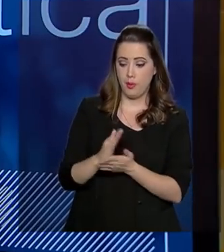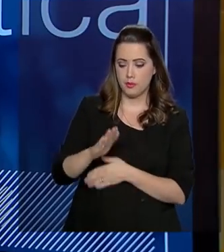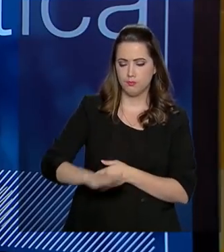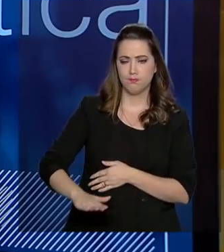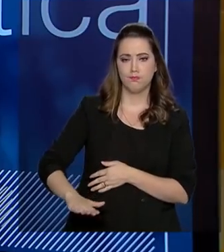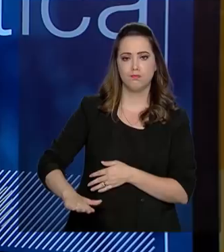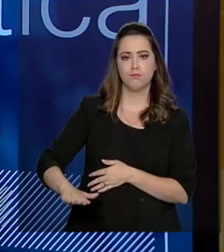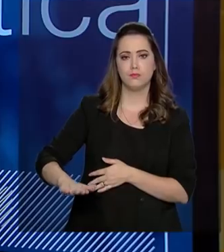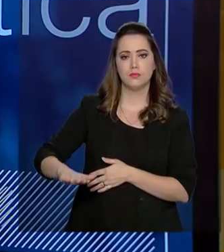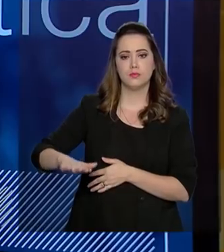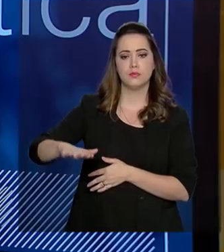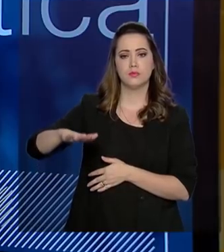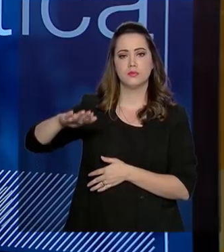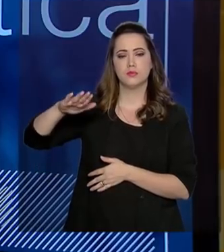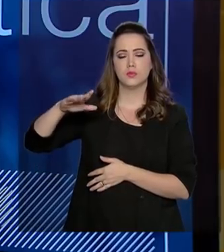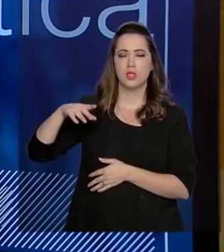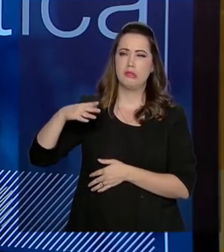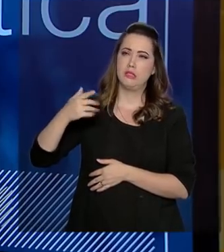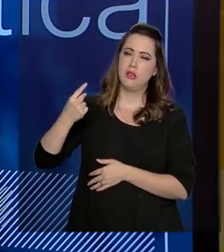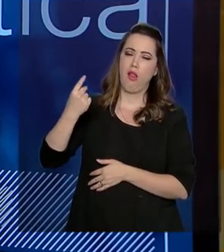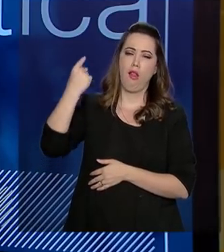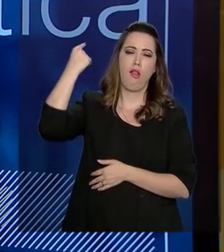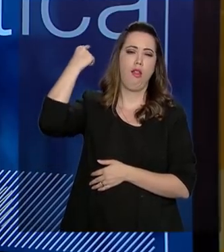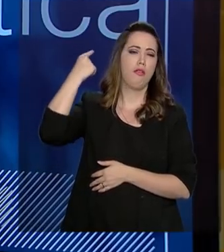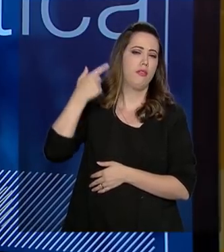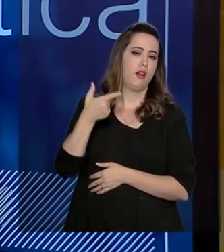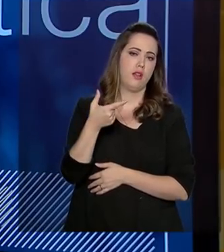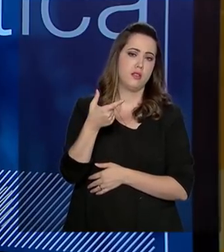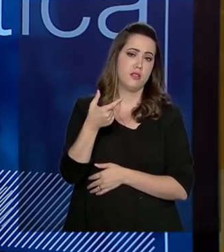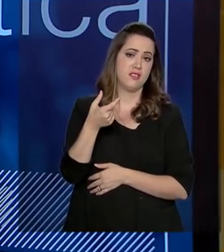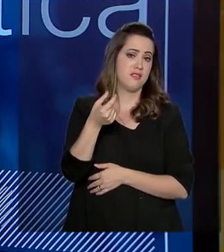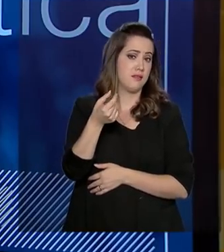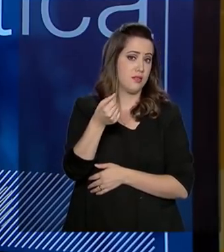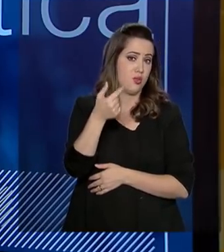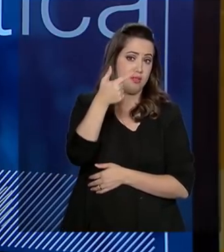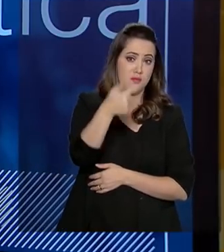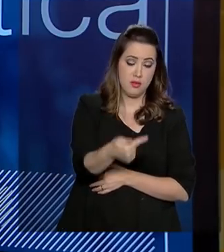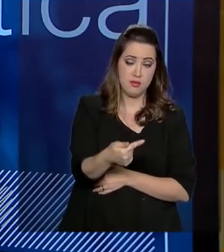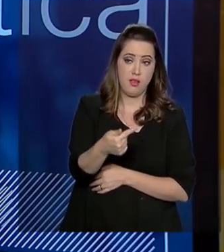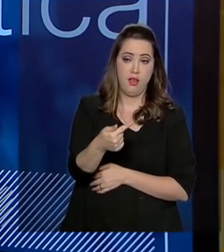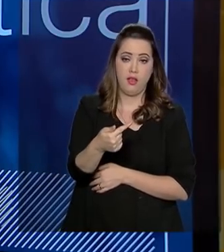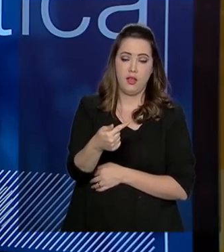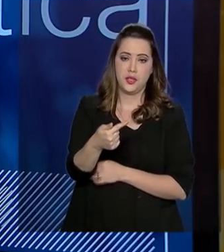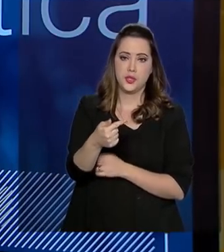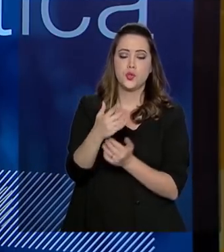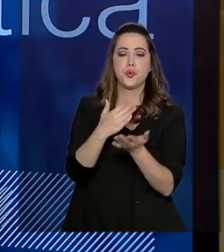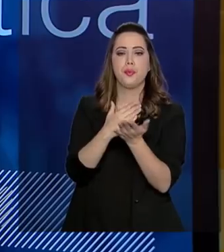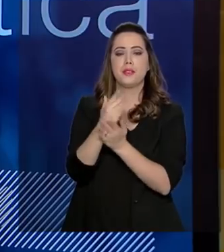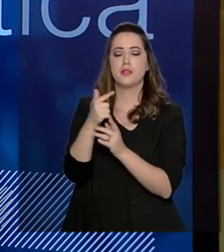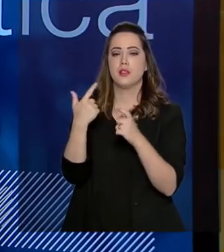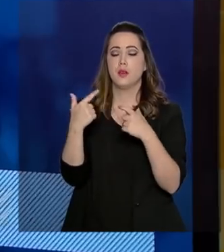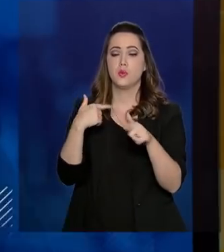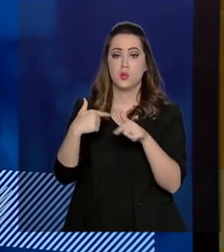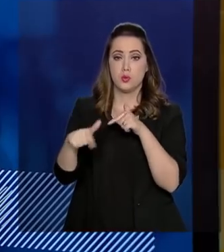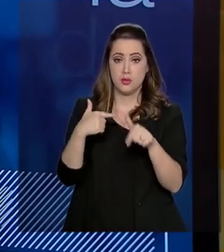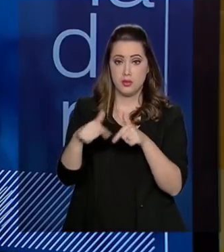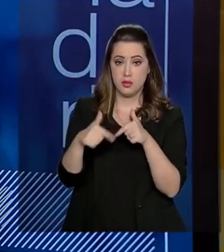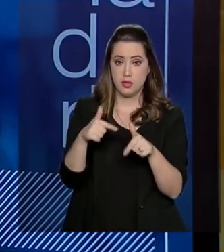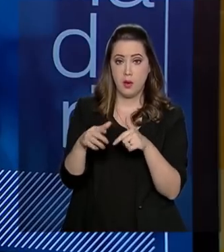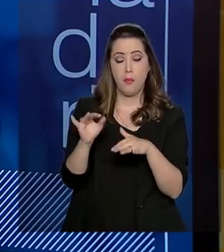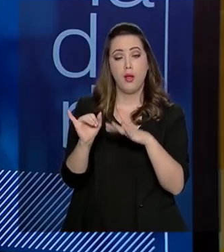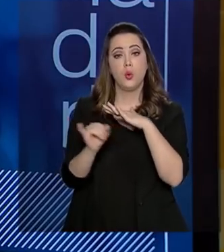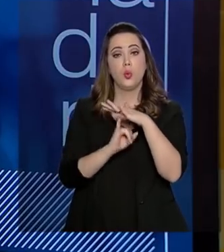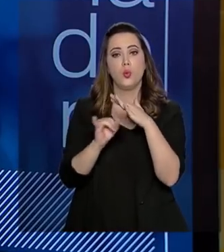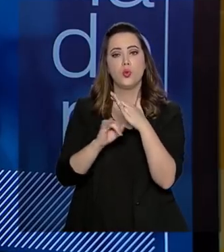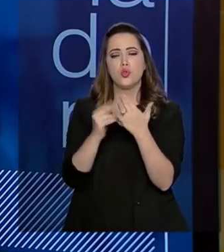visão em 2007 e iniciou um piloto, uma parceria com o Instituto Maurício de Souza, para fomento